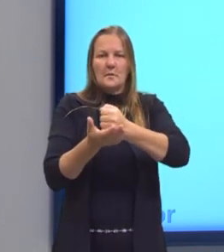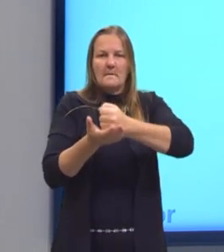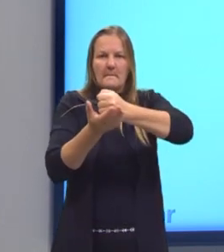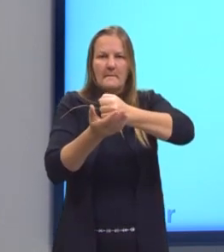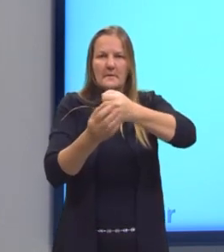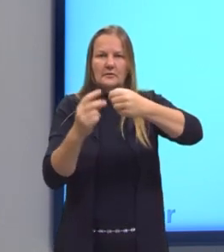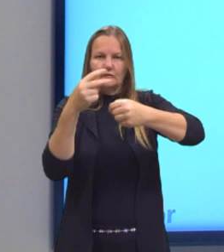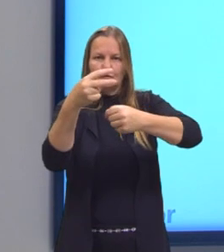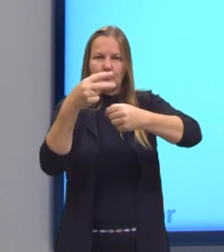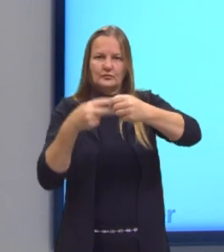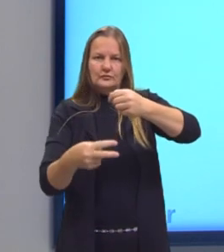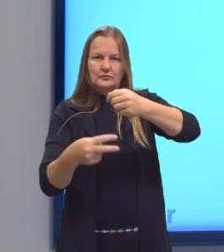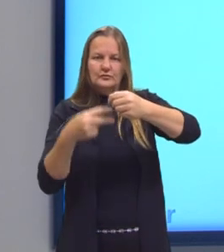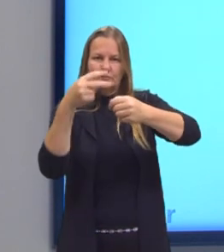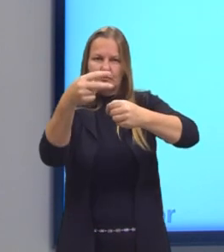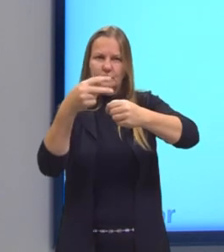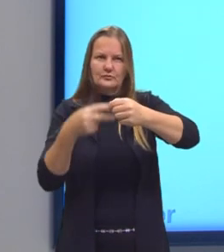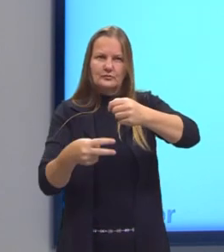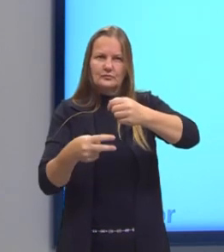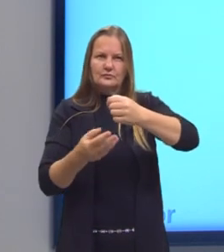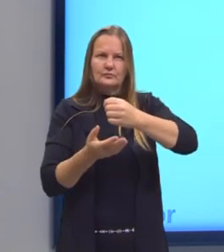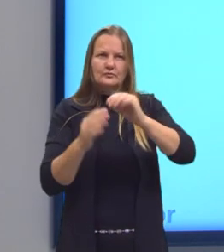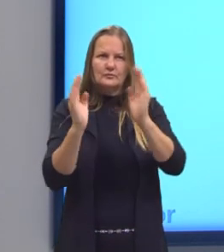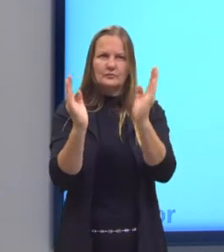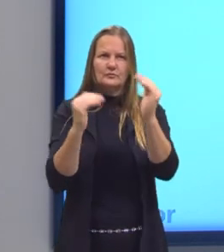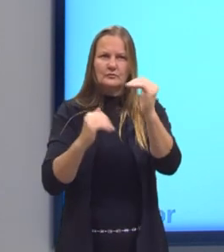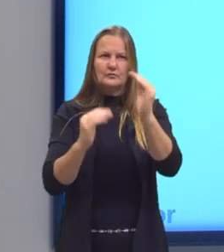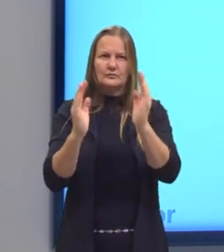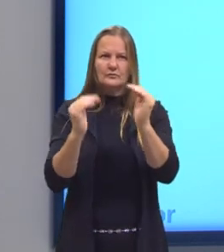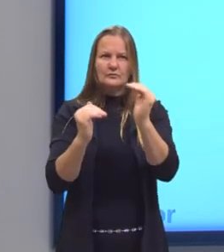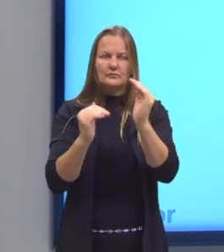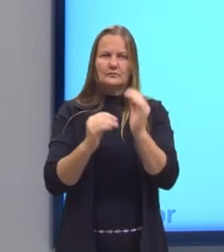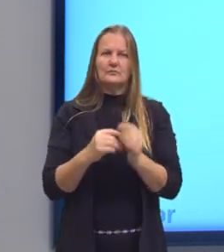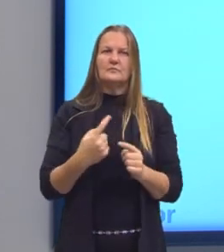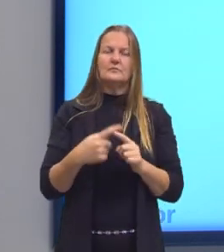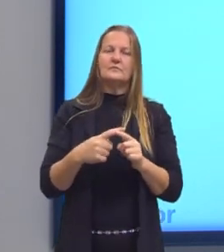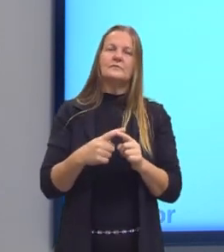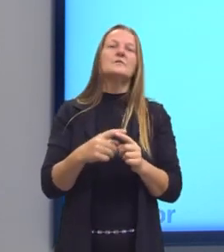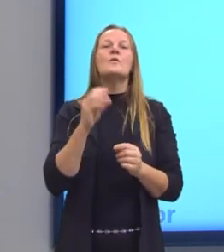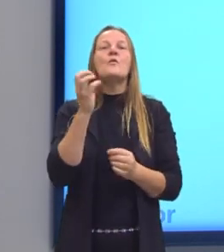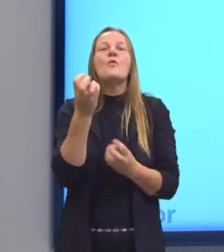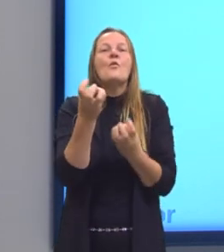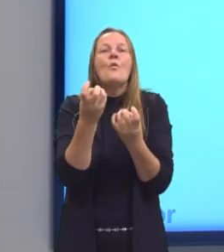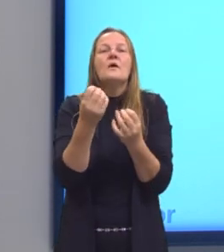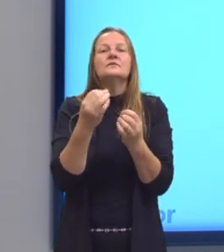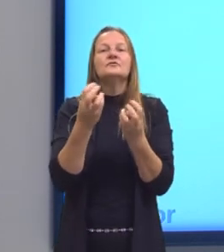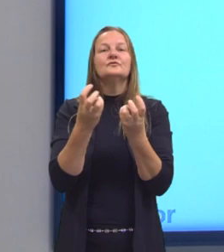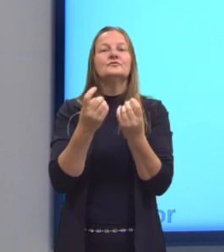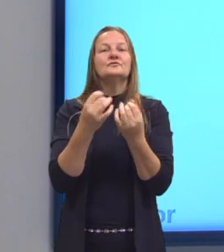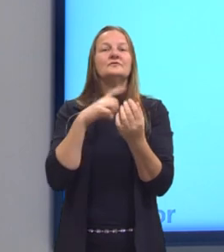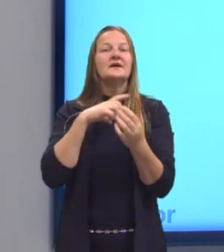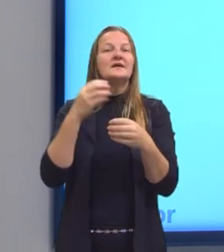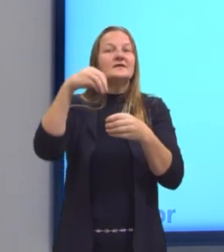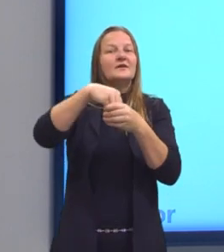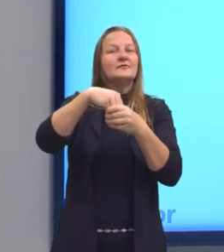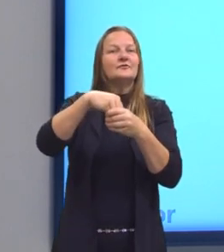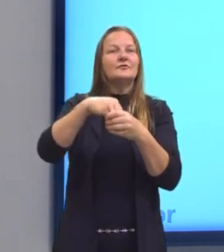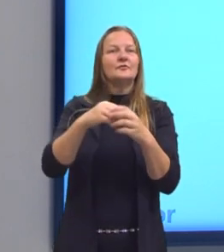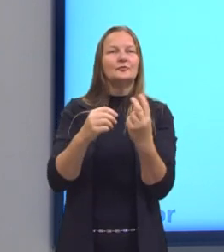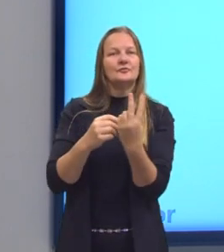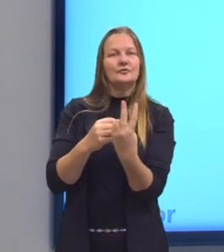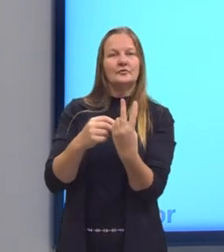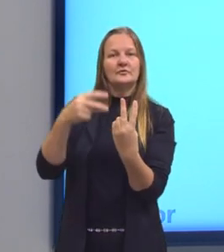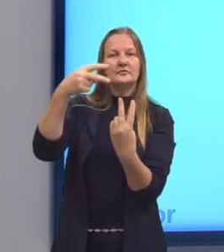e dois quadradinhos formam a altura. Uma das formas de descobrir quantos quadradinhos tem aqui dentro é multiplicar